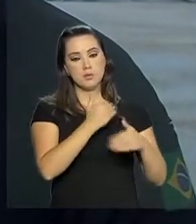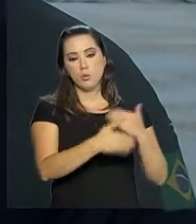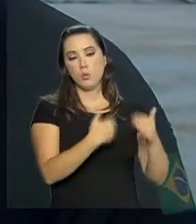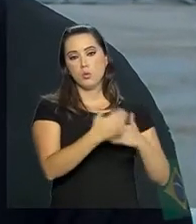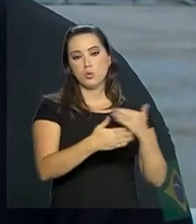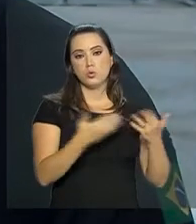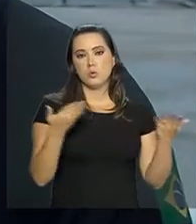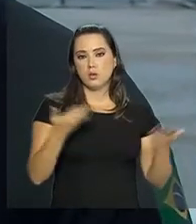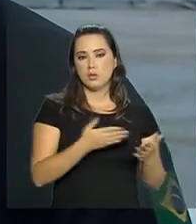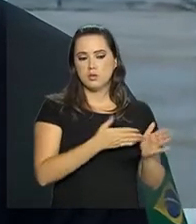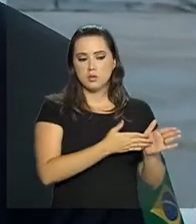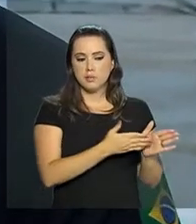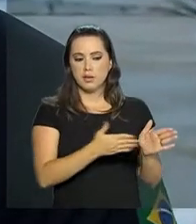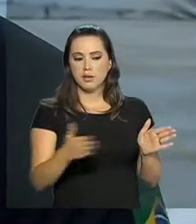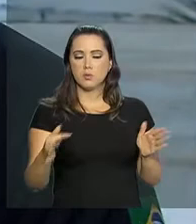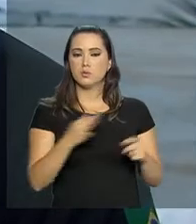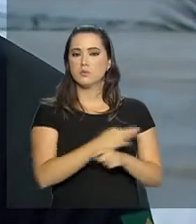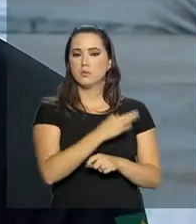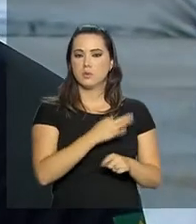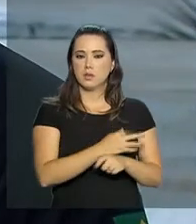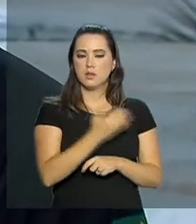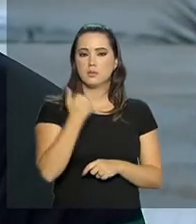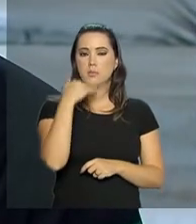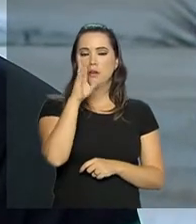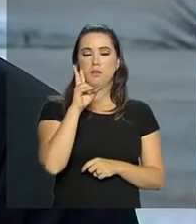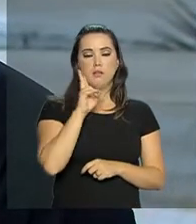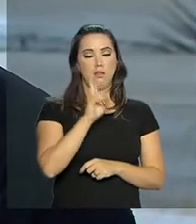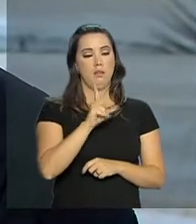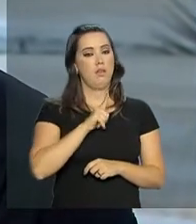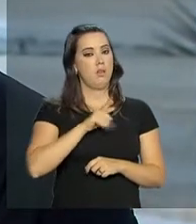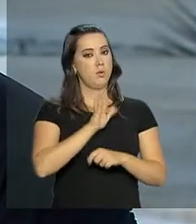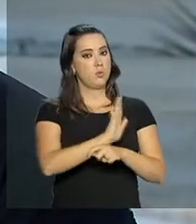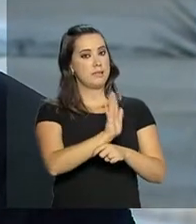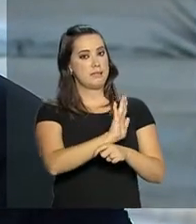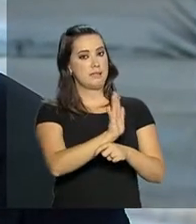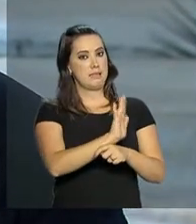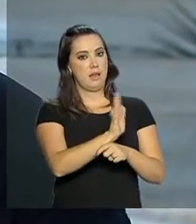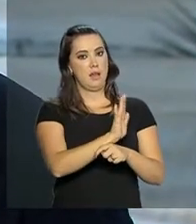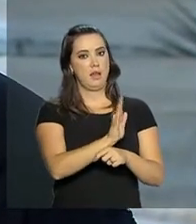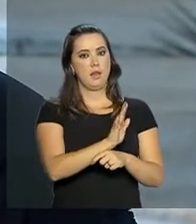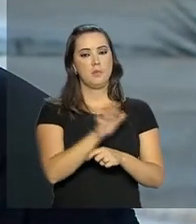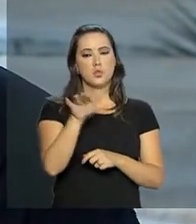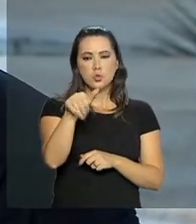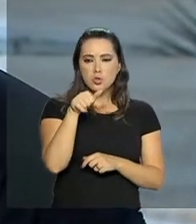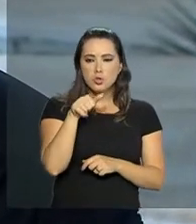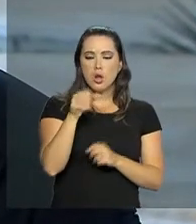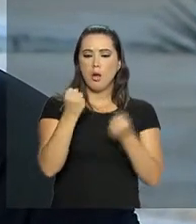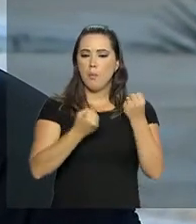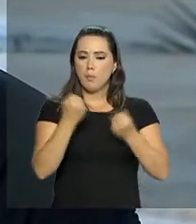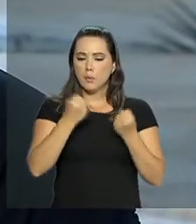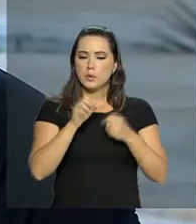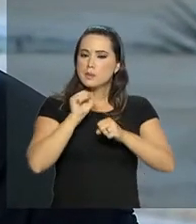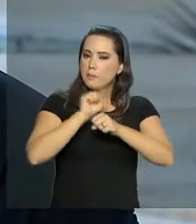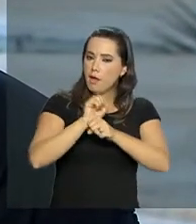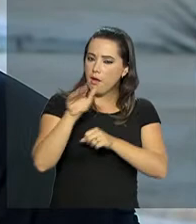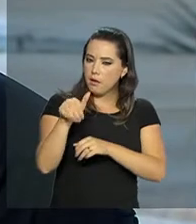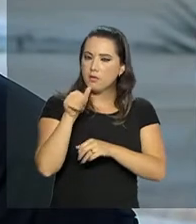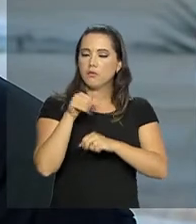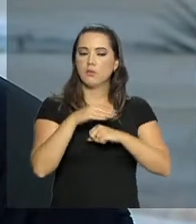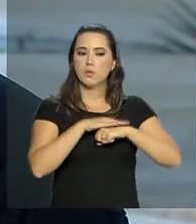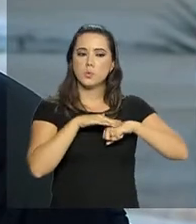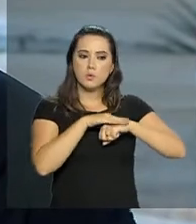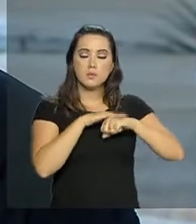esses períodos de feriado. Então nós temos cinema rodoviário, onde a gente pede para o motorista parar um pouquinho e a gente conversa um pouquinho sobre